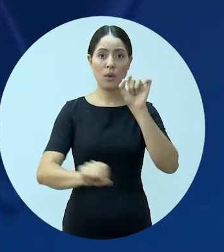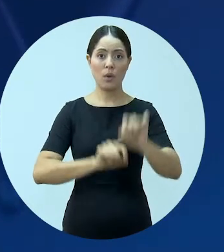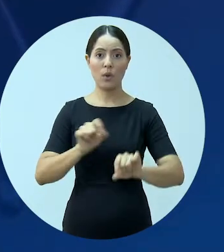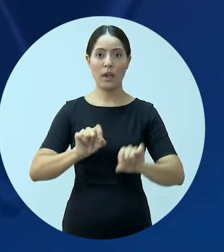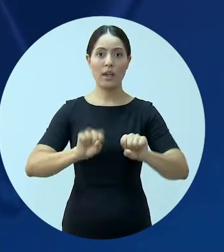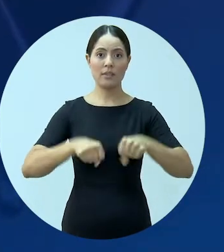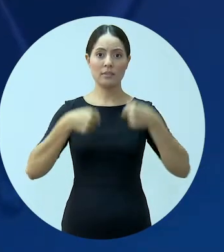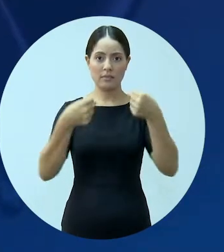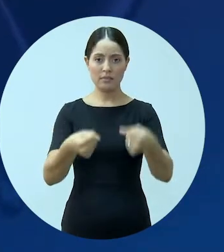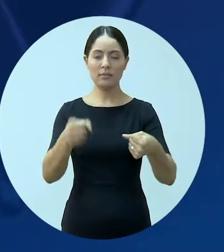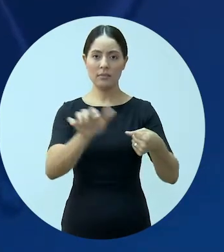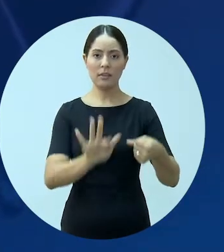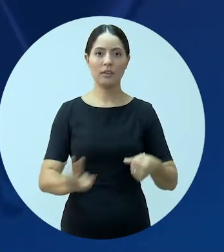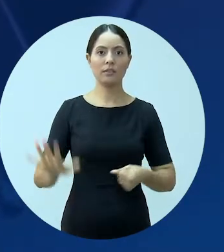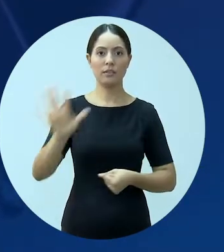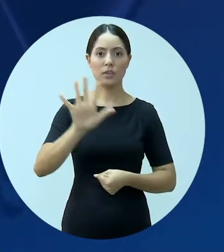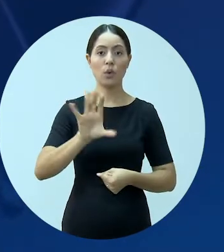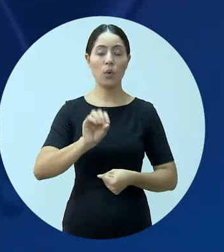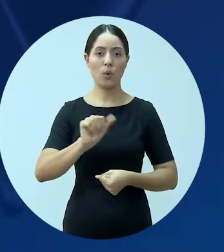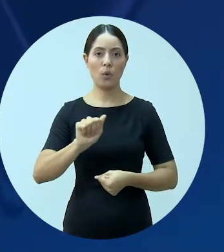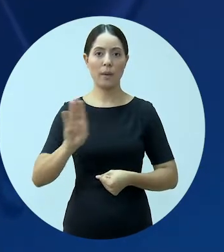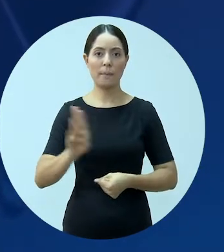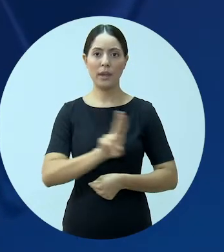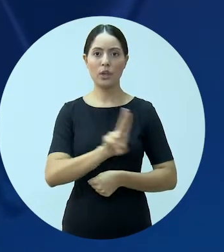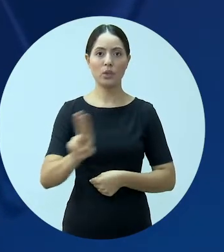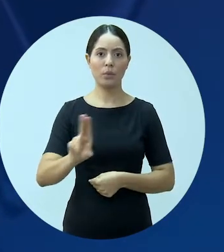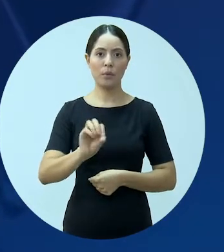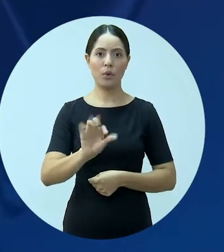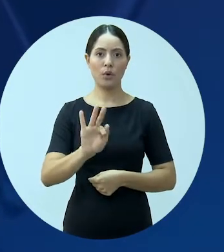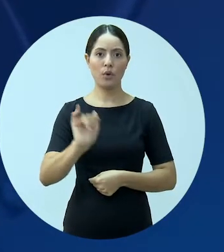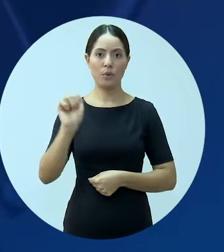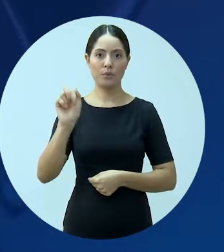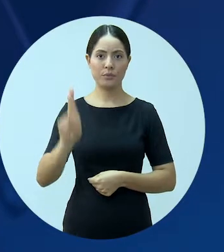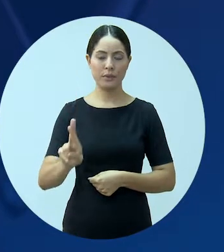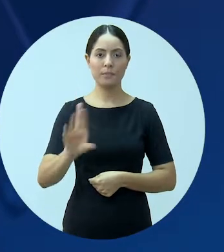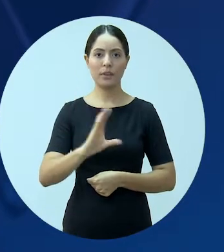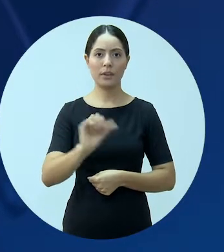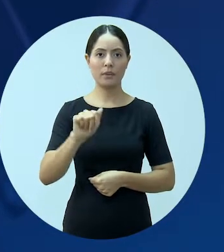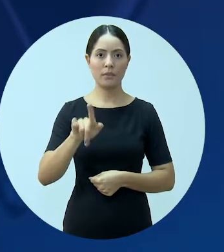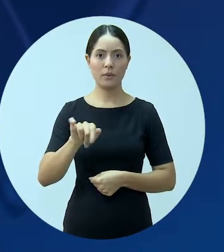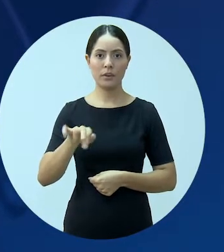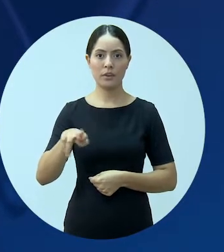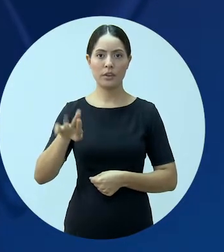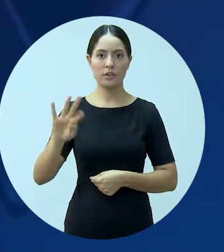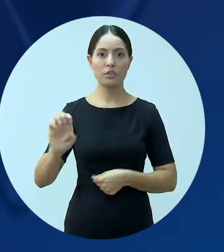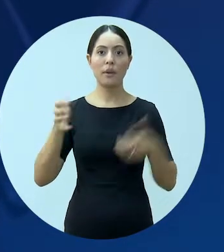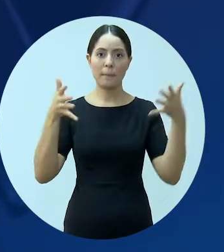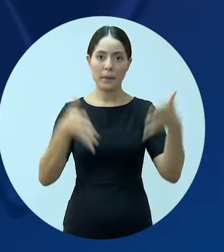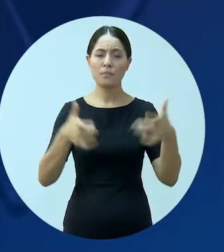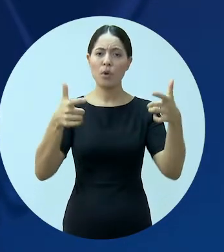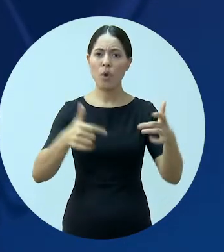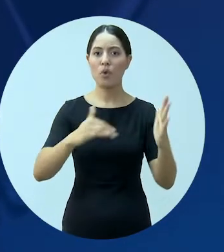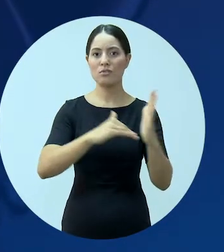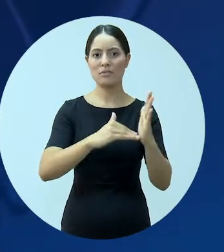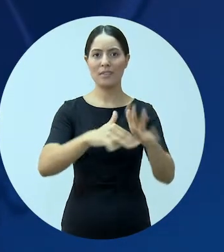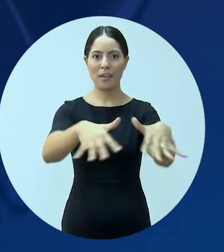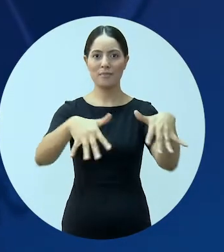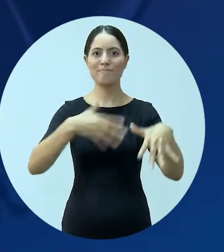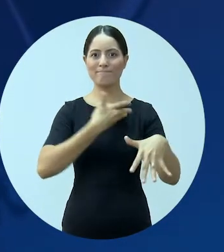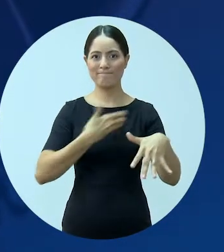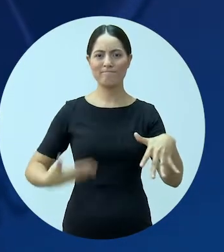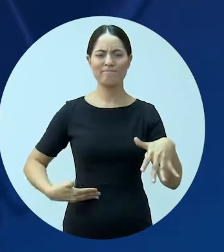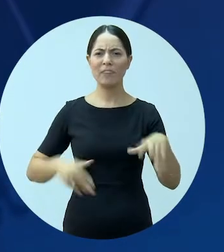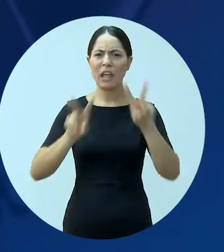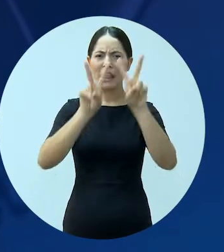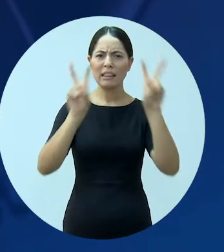Defesa da Federação e membro honorário vitalício da OAB, Ofir Cavalcante, participou de uma audiência pública no